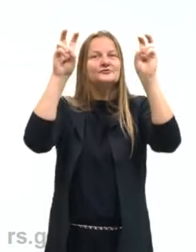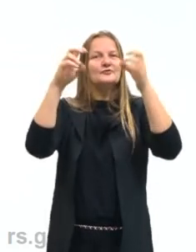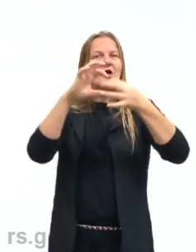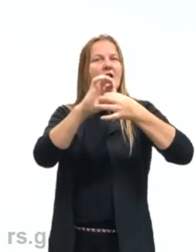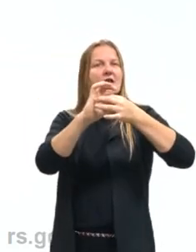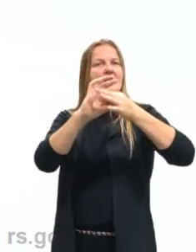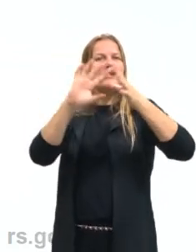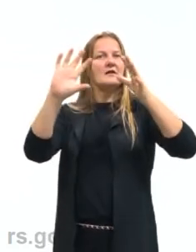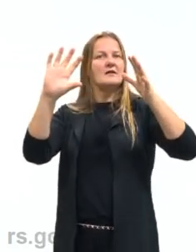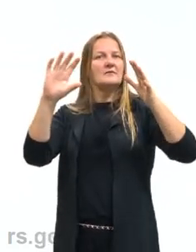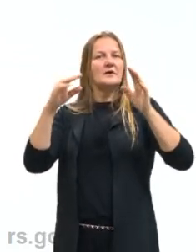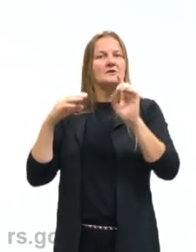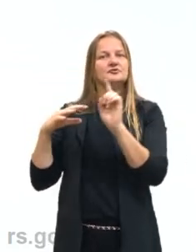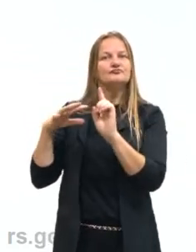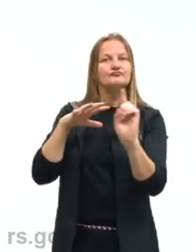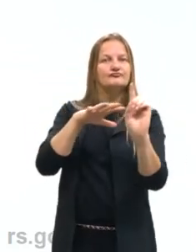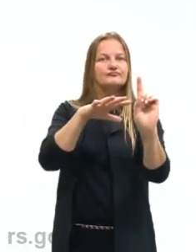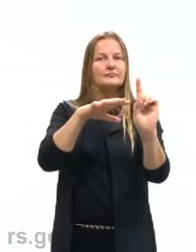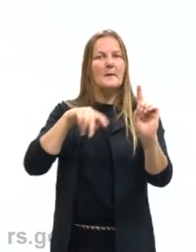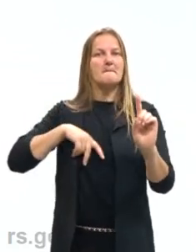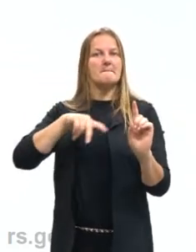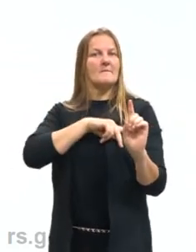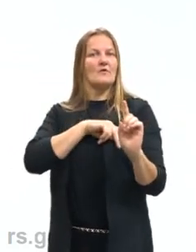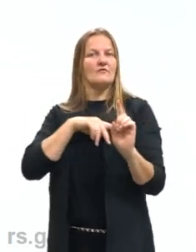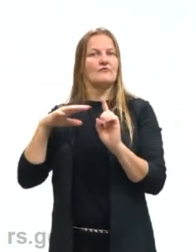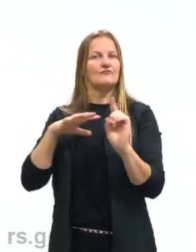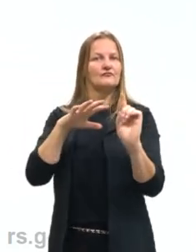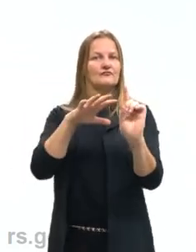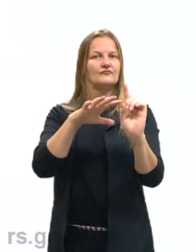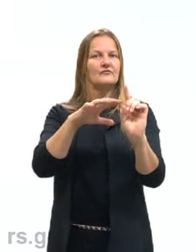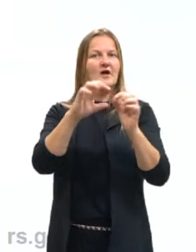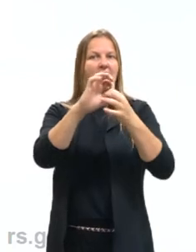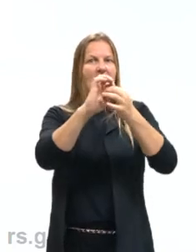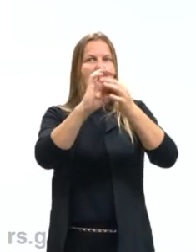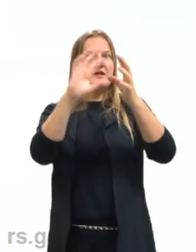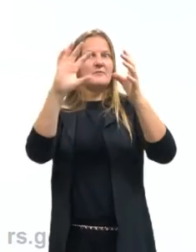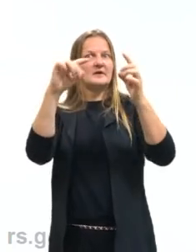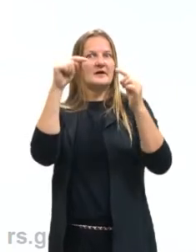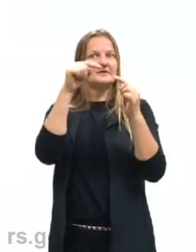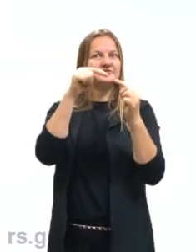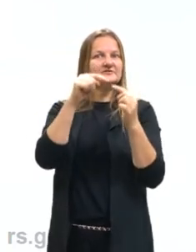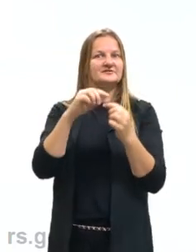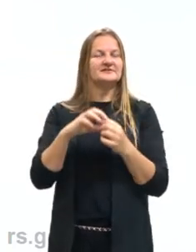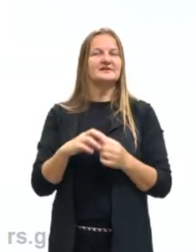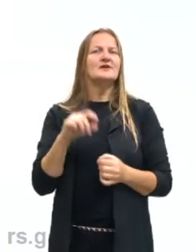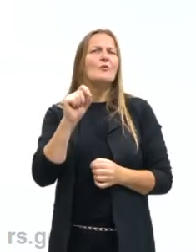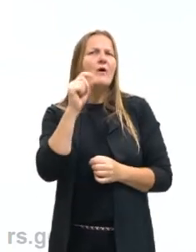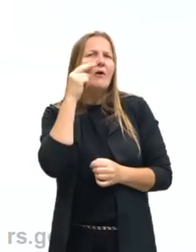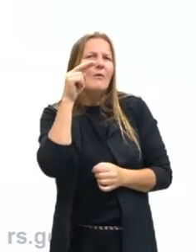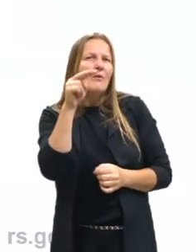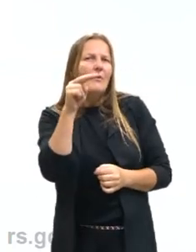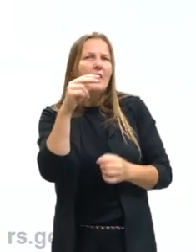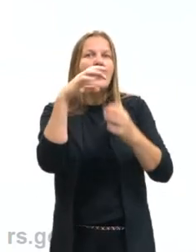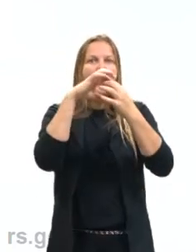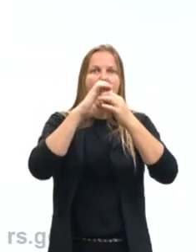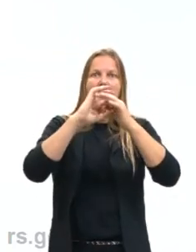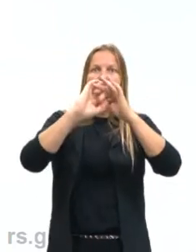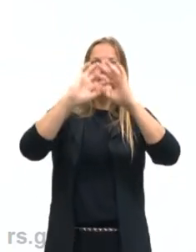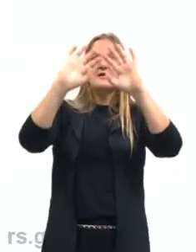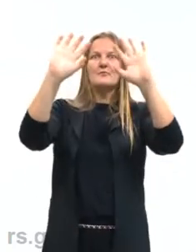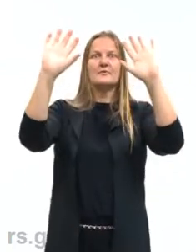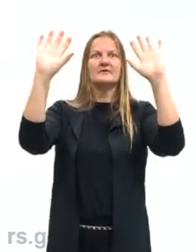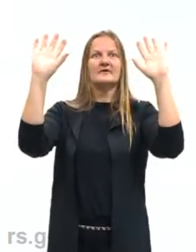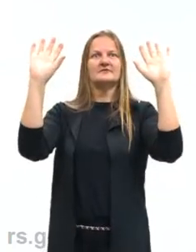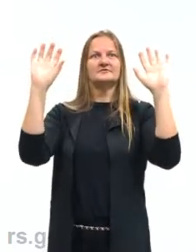Liberdade Guiando o Povo. Olhando para a imagem, nós percebemos quem está guiando o povo. A Liberdade,